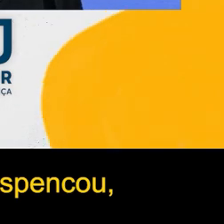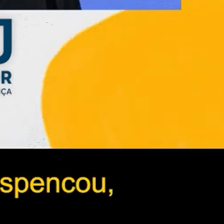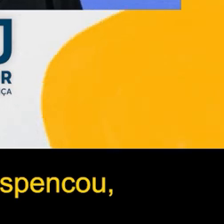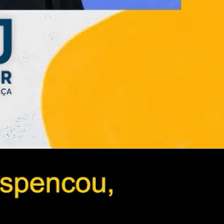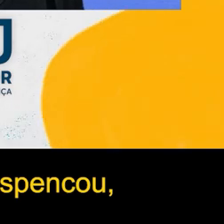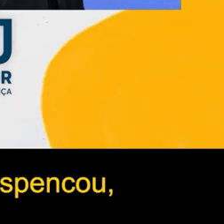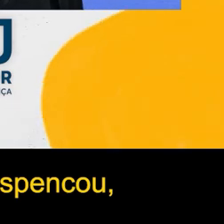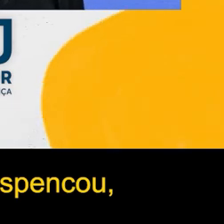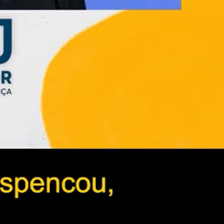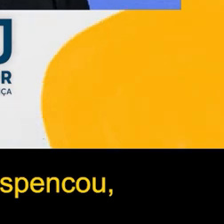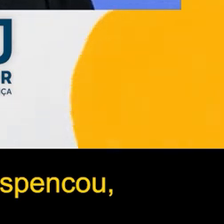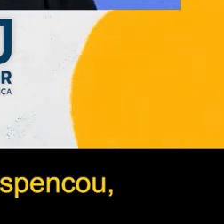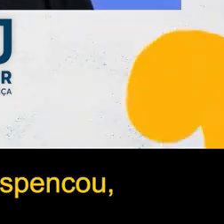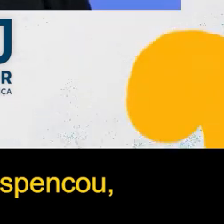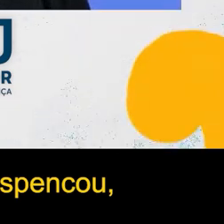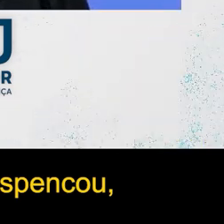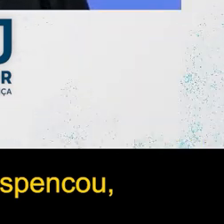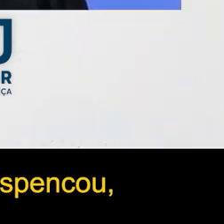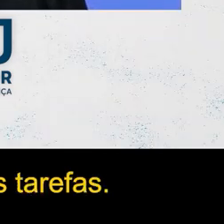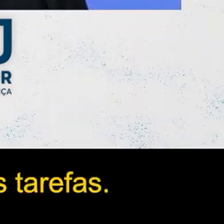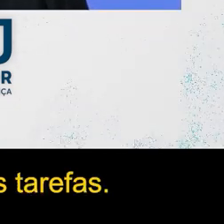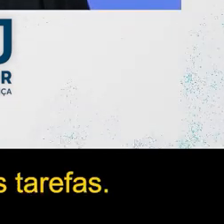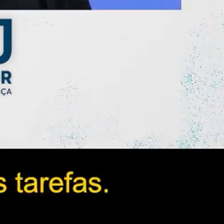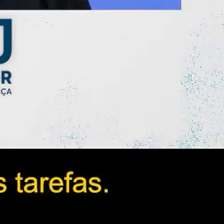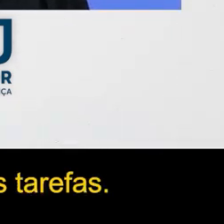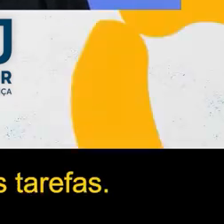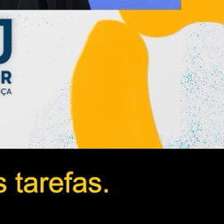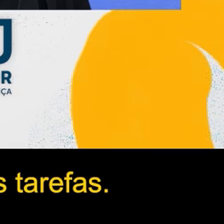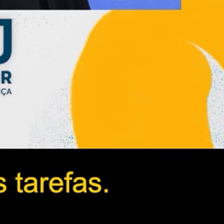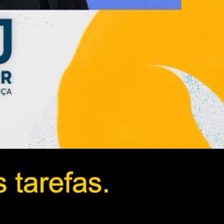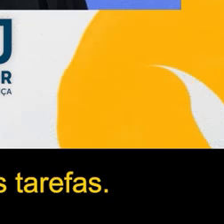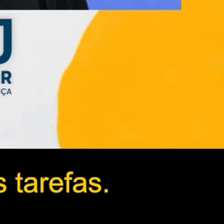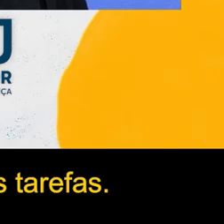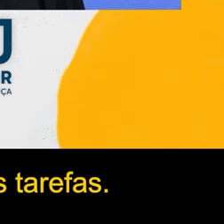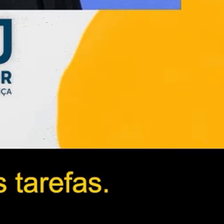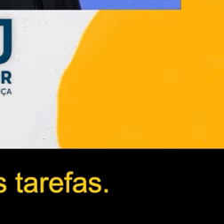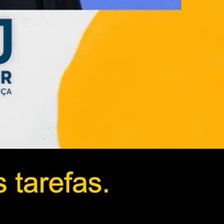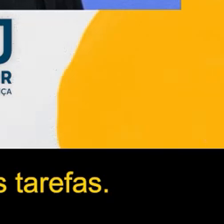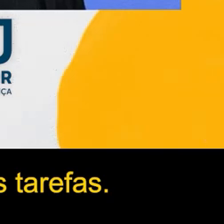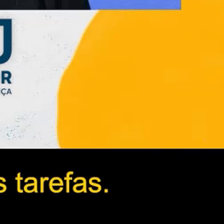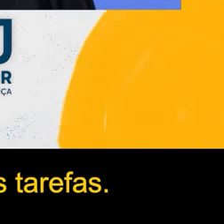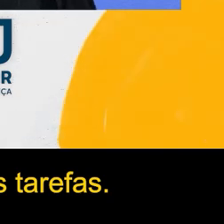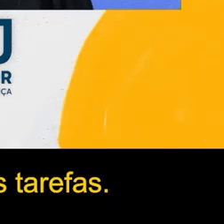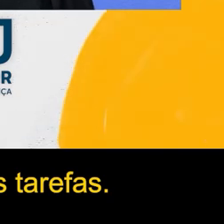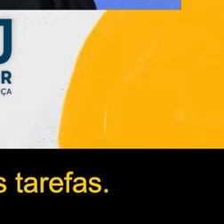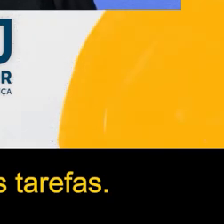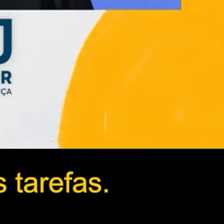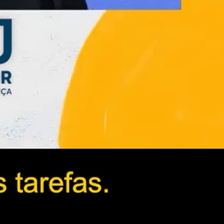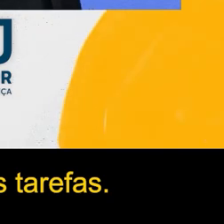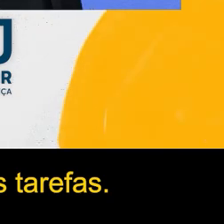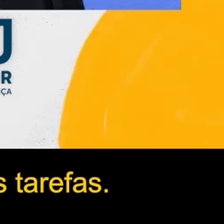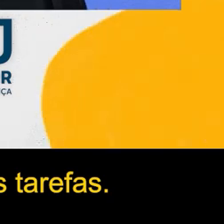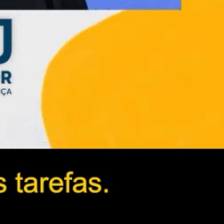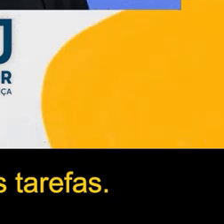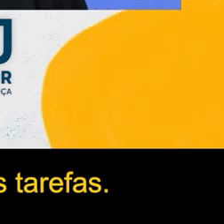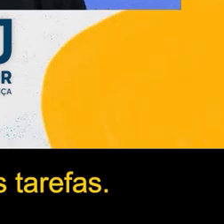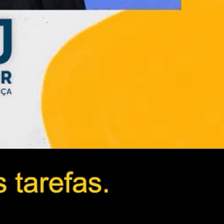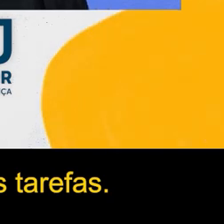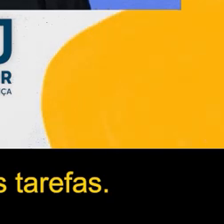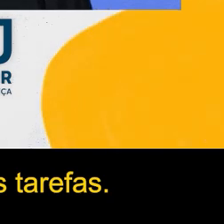como o volume de autos físicos despencou, os colaboradores começaram a ser capacitados para outras tarefas.